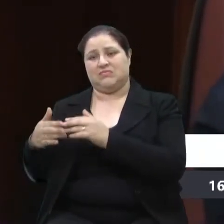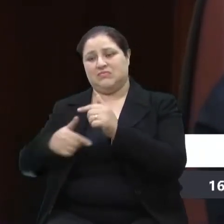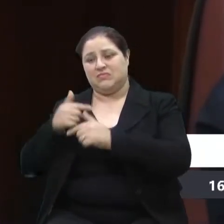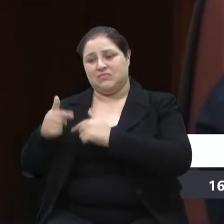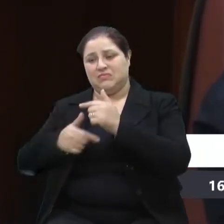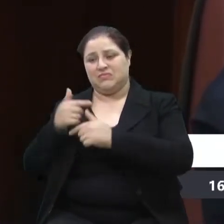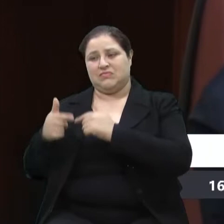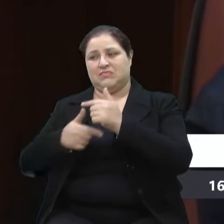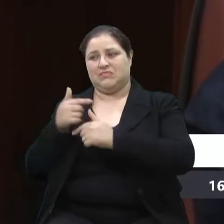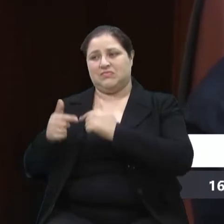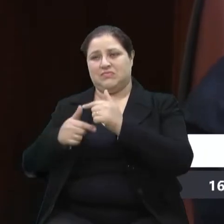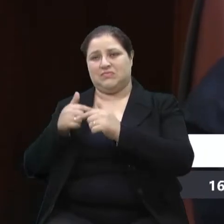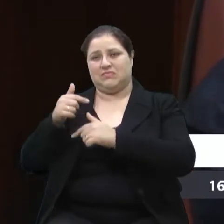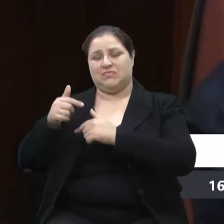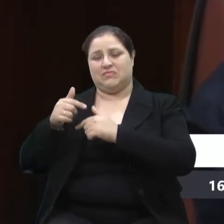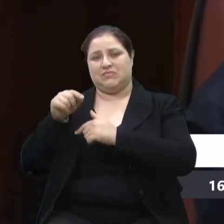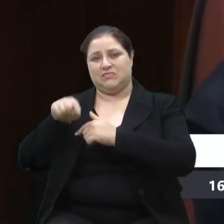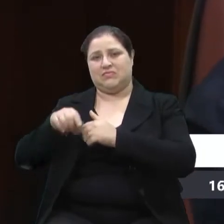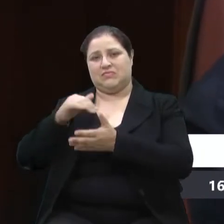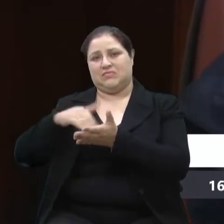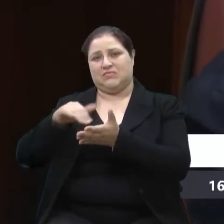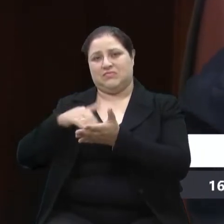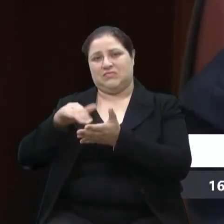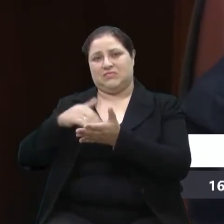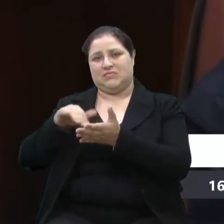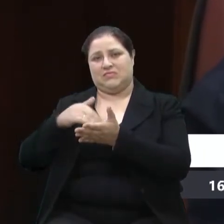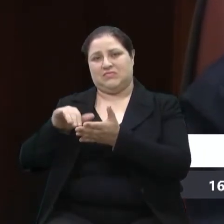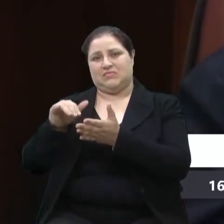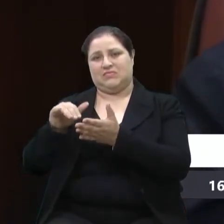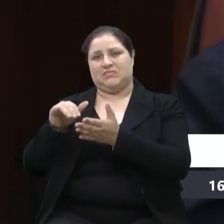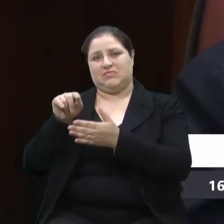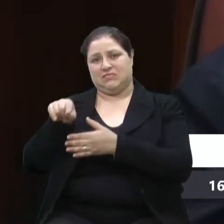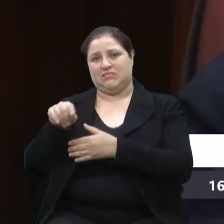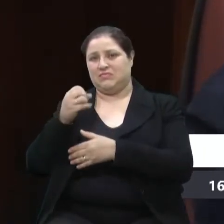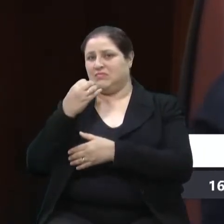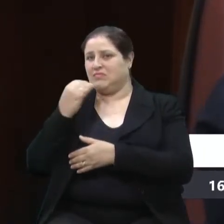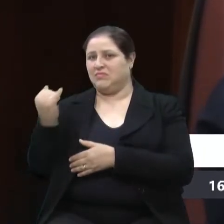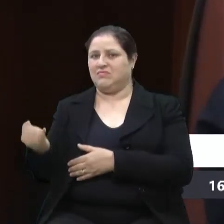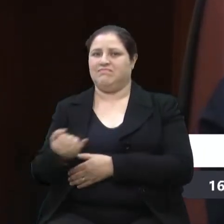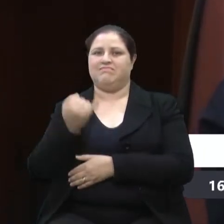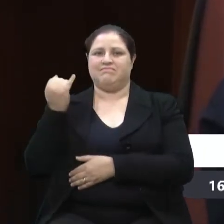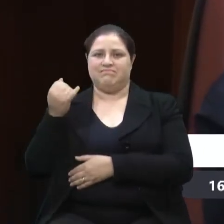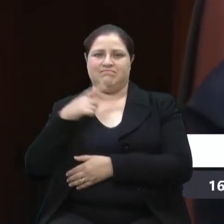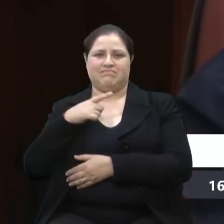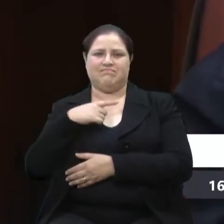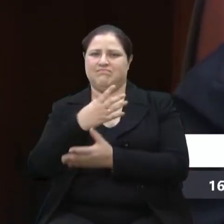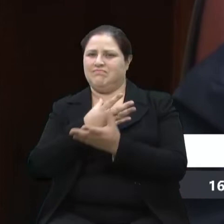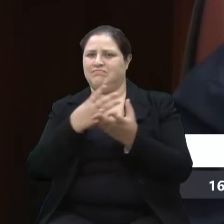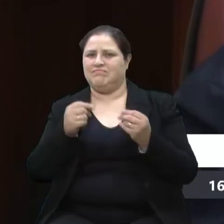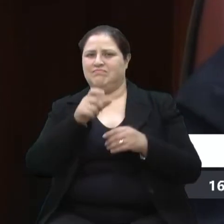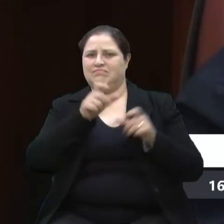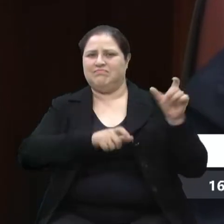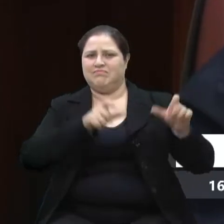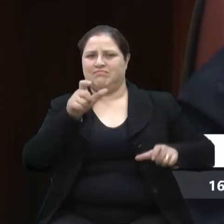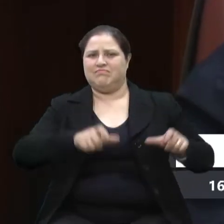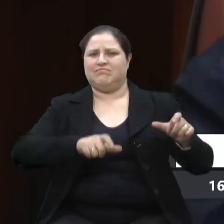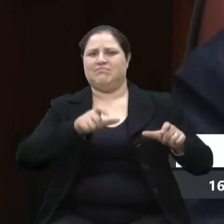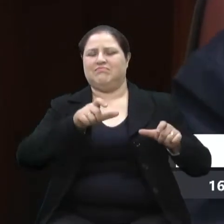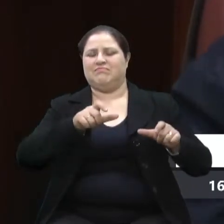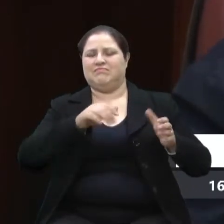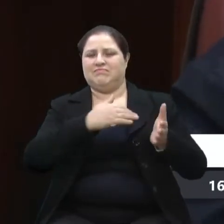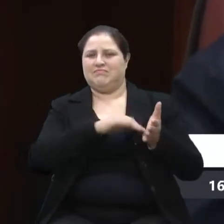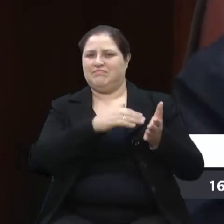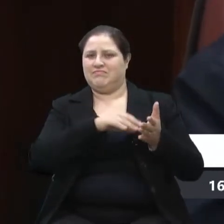Secretaria do Brasil. Isso faz a diferença, faz muito a diferença, temos muitos secretários bons, mas o secretário João